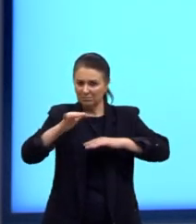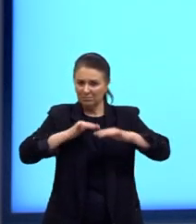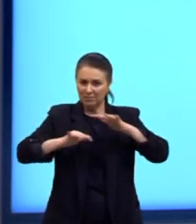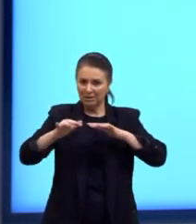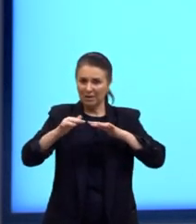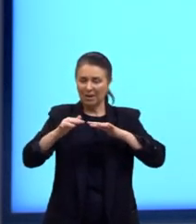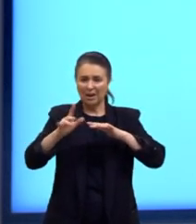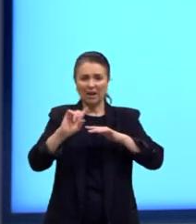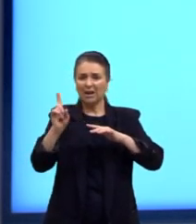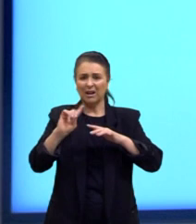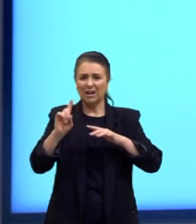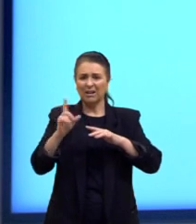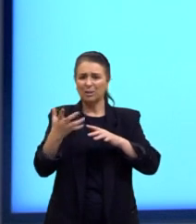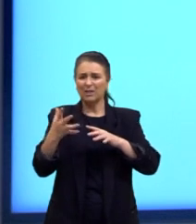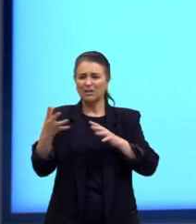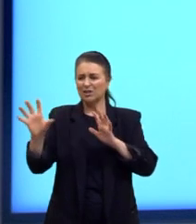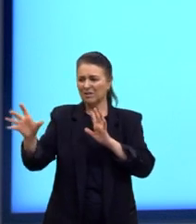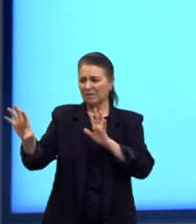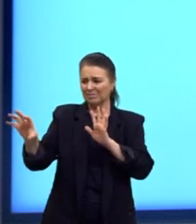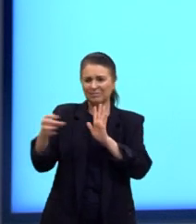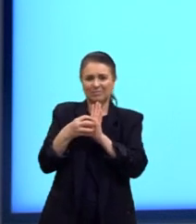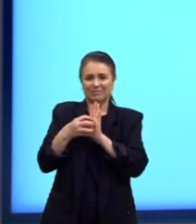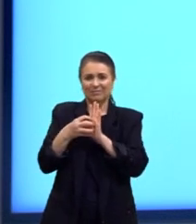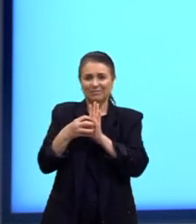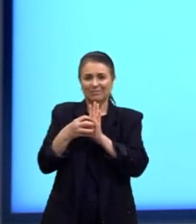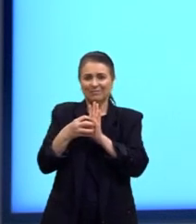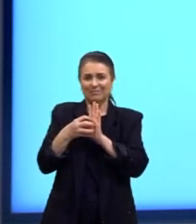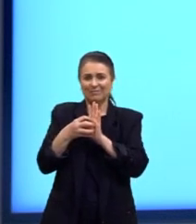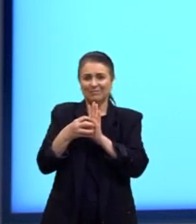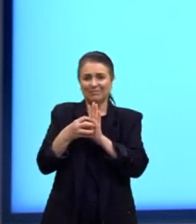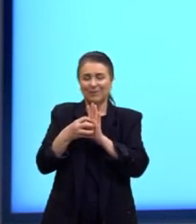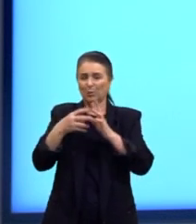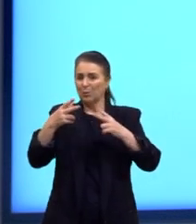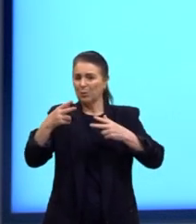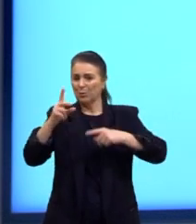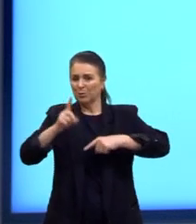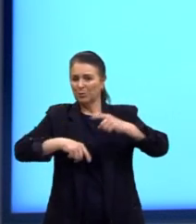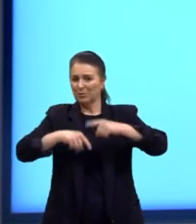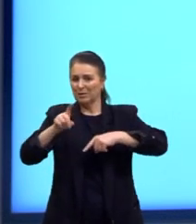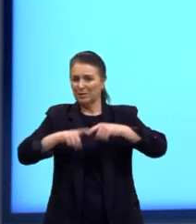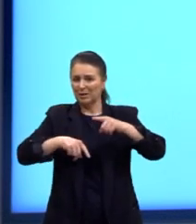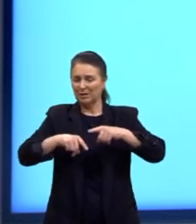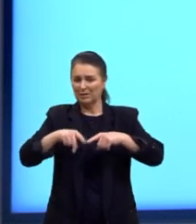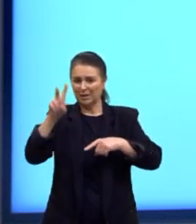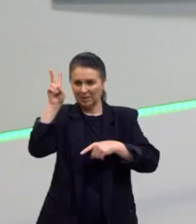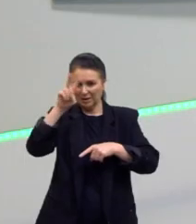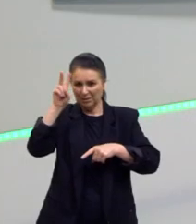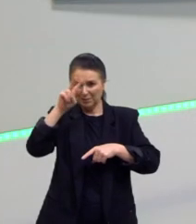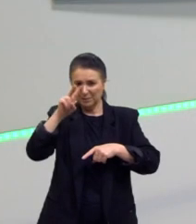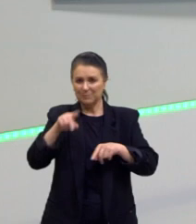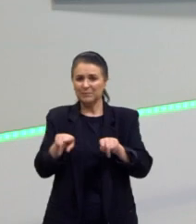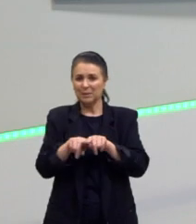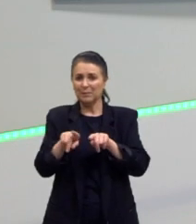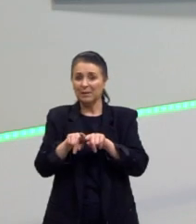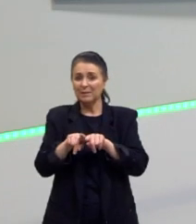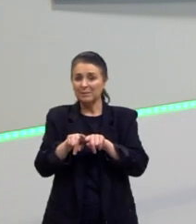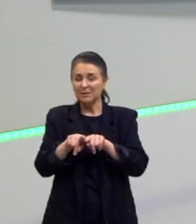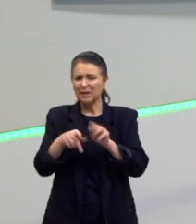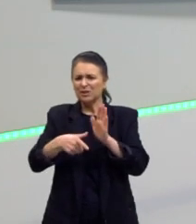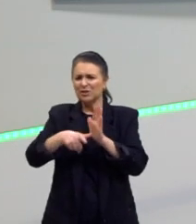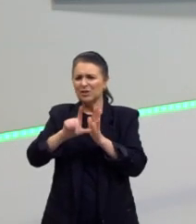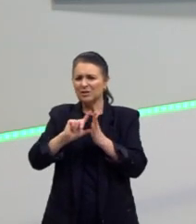domínios magnéticos. Porque, como a gente já falou, né? Lá em termodinâmico, o é a temperatura? O que é uma